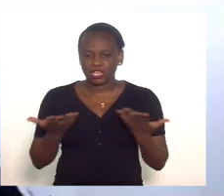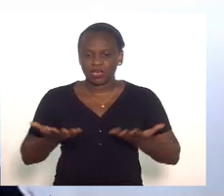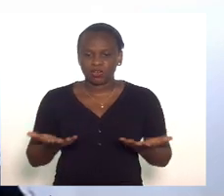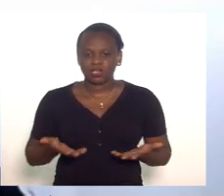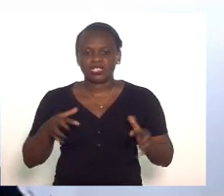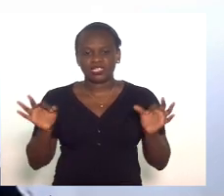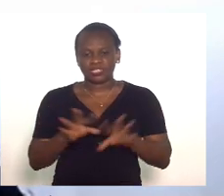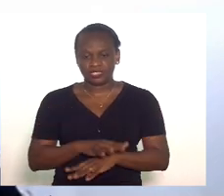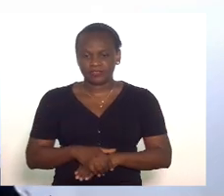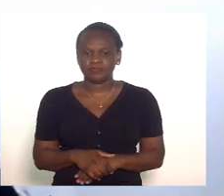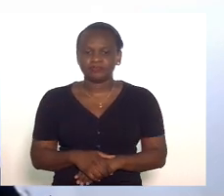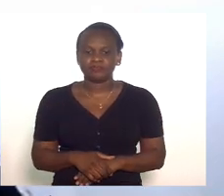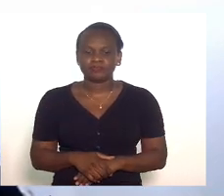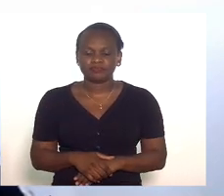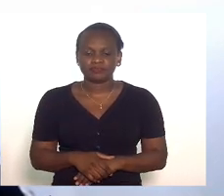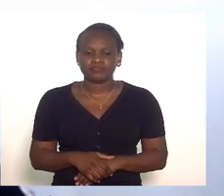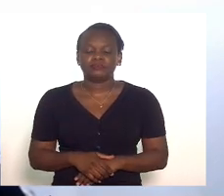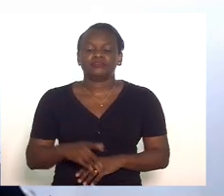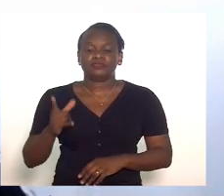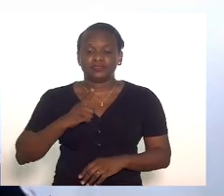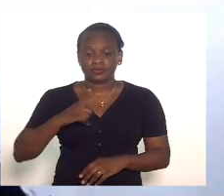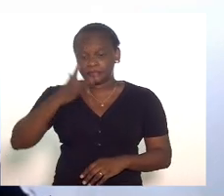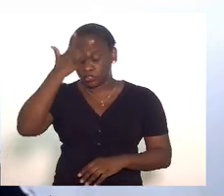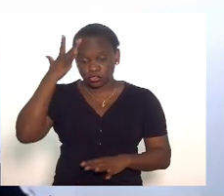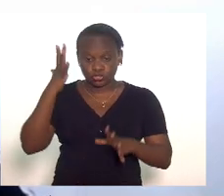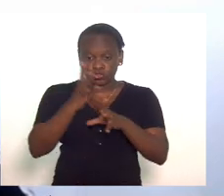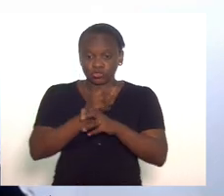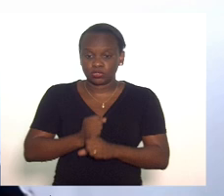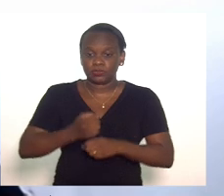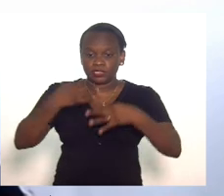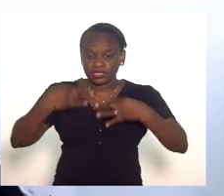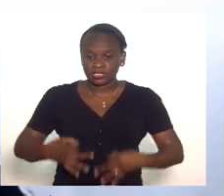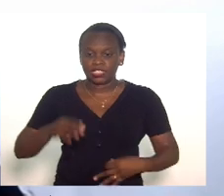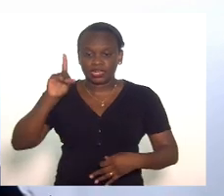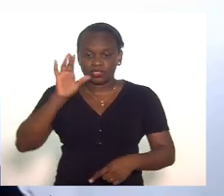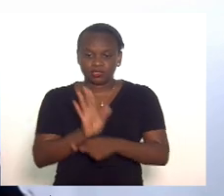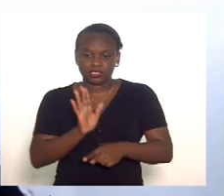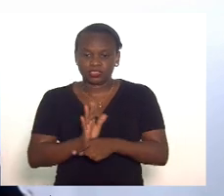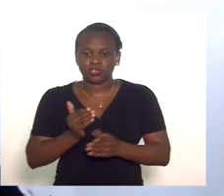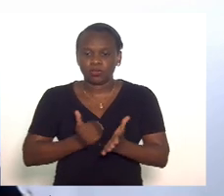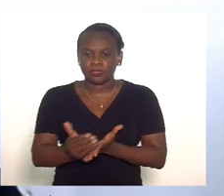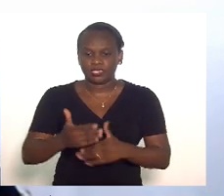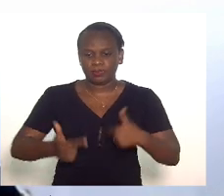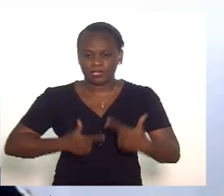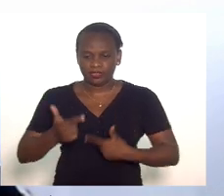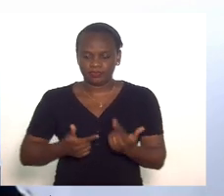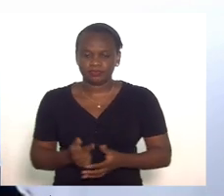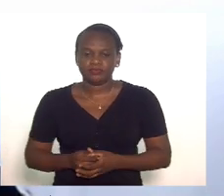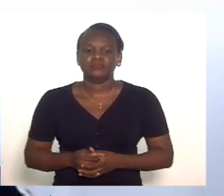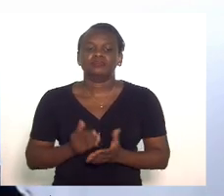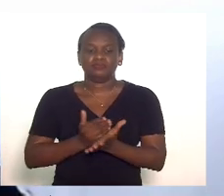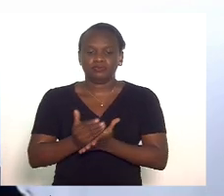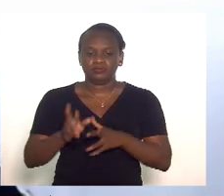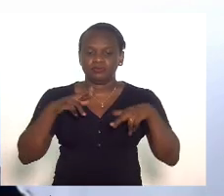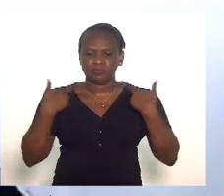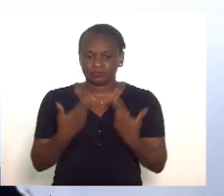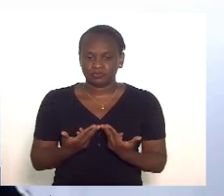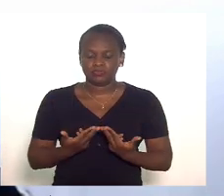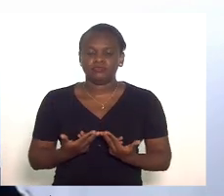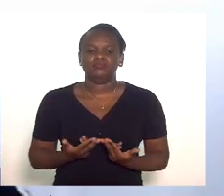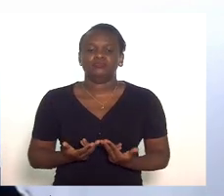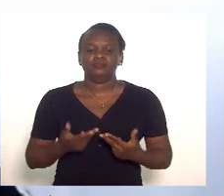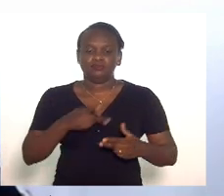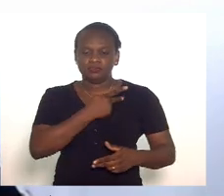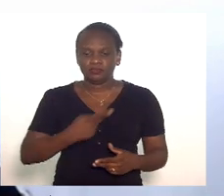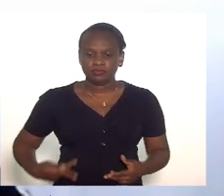está encerrado. Havendo o número legal e sob a proteção de Deus, iniciamos os nossos trabalhos. está aberta a sessão, com